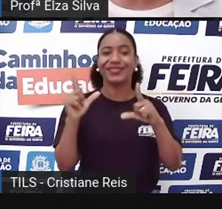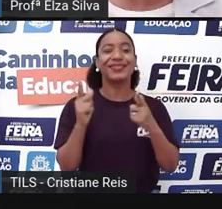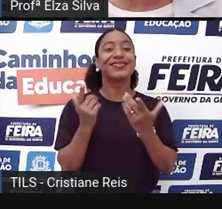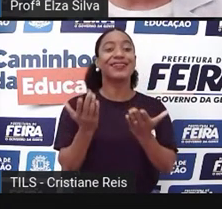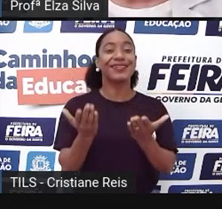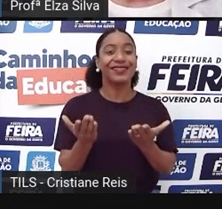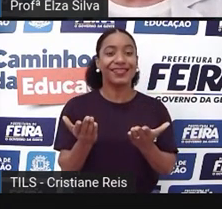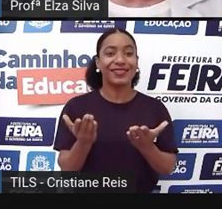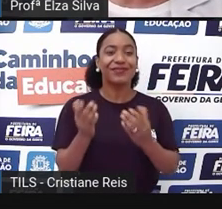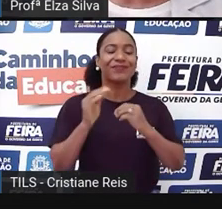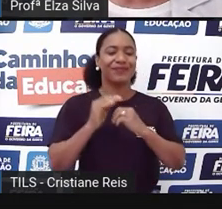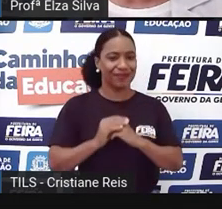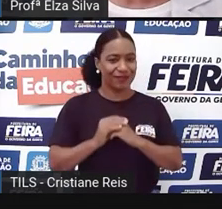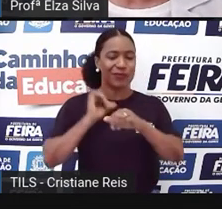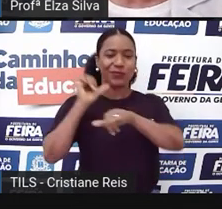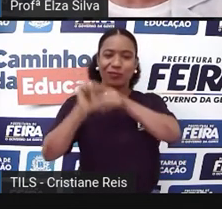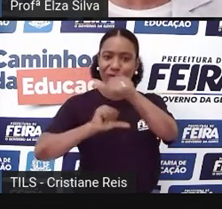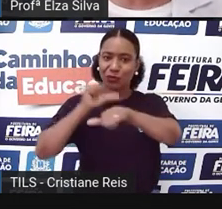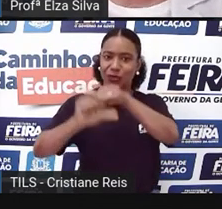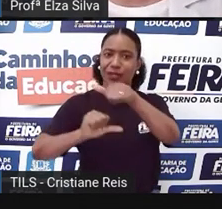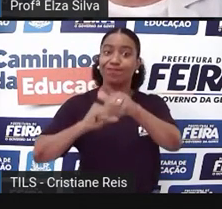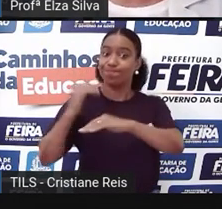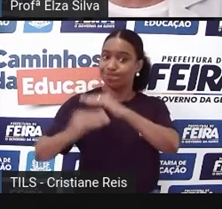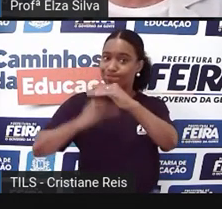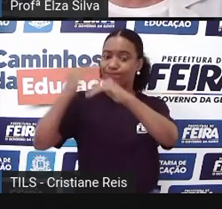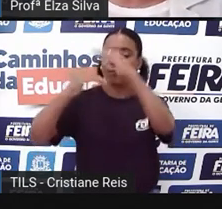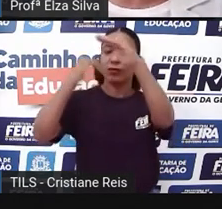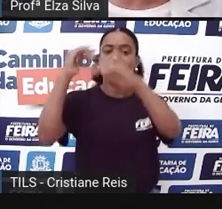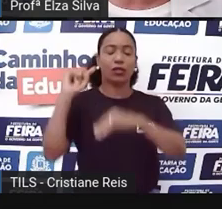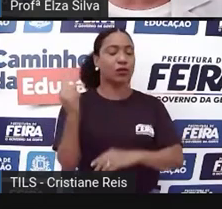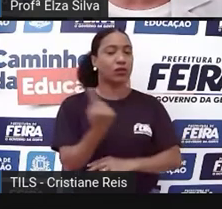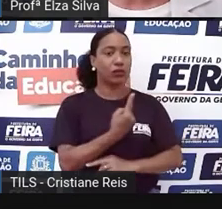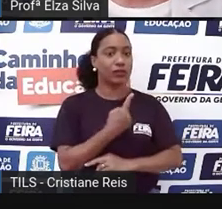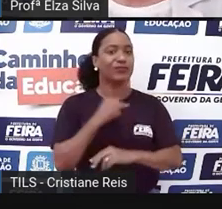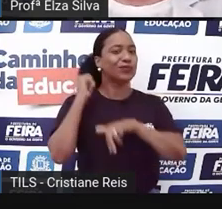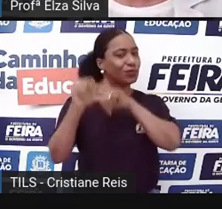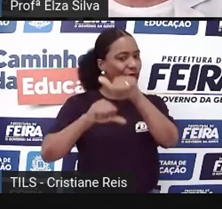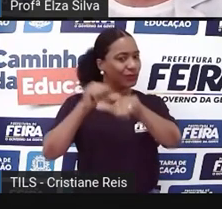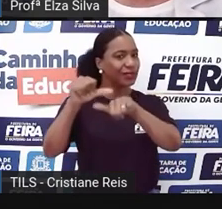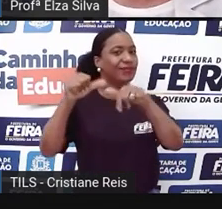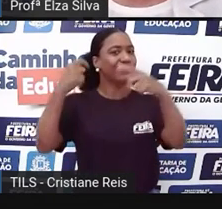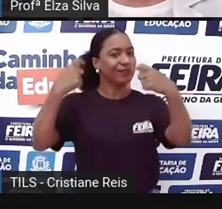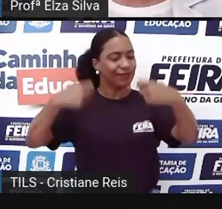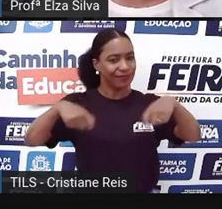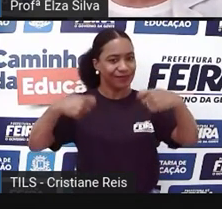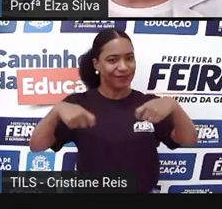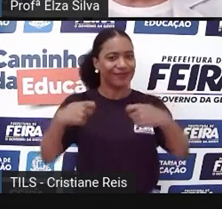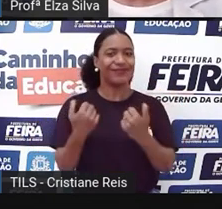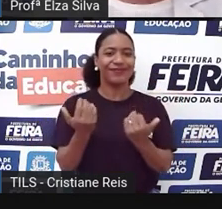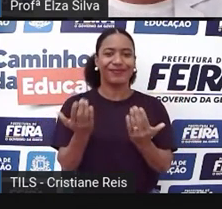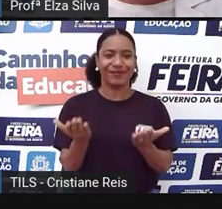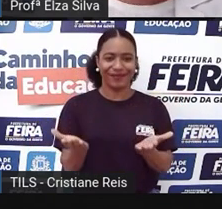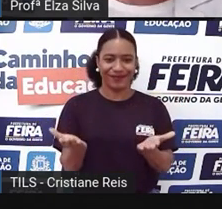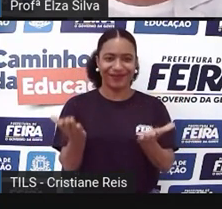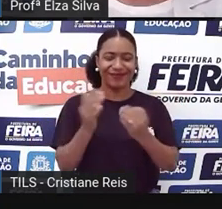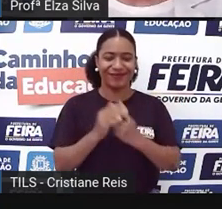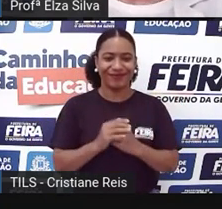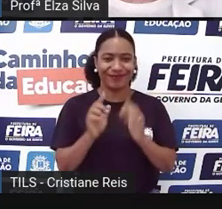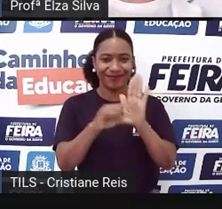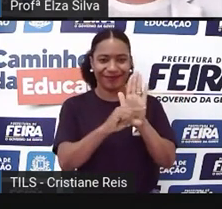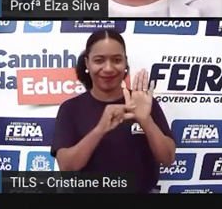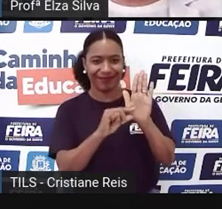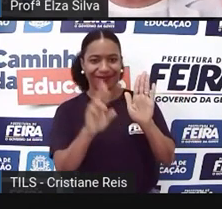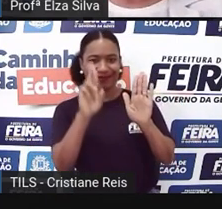consiga mudar, né? Nós precisamos de mudança. Diz Michelle Obama. Ok, students?